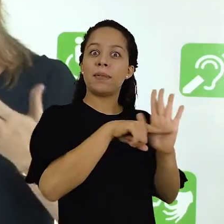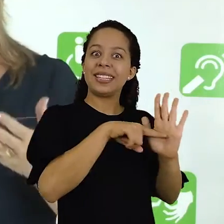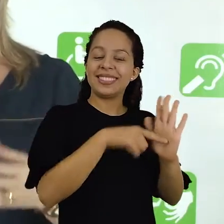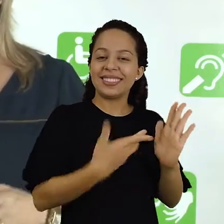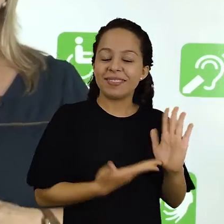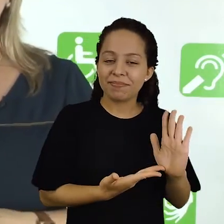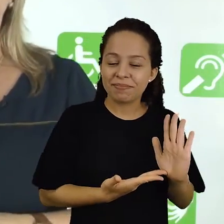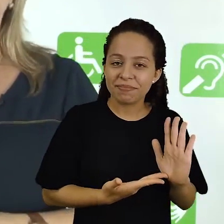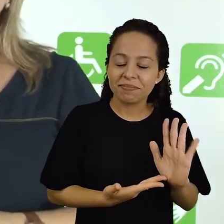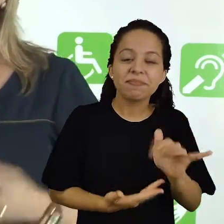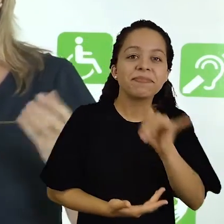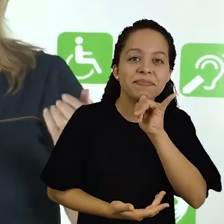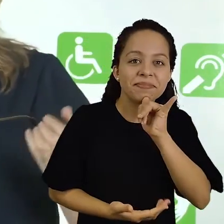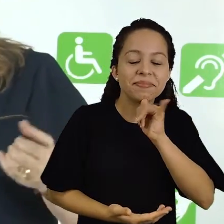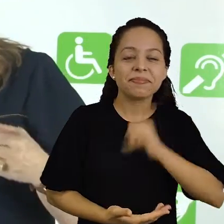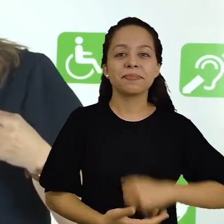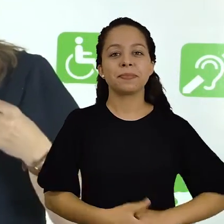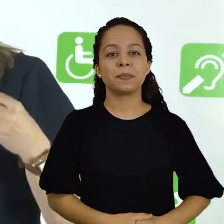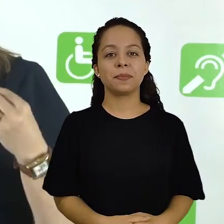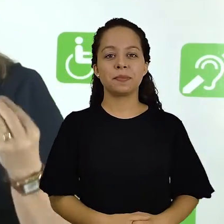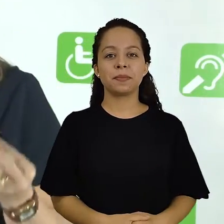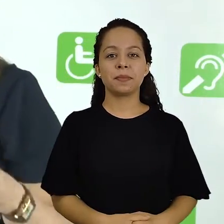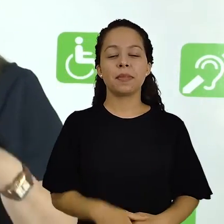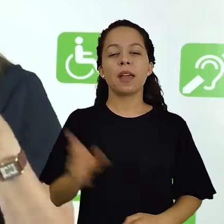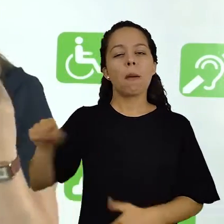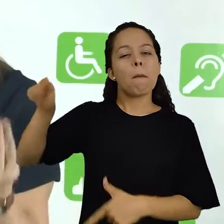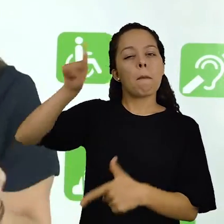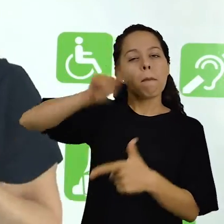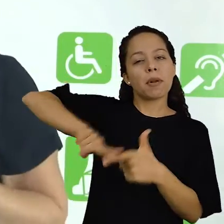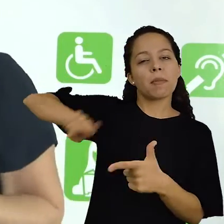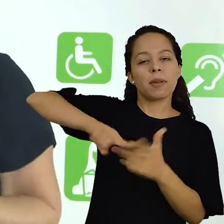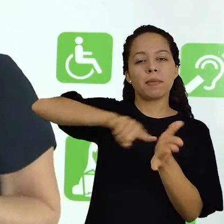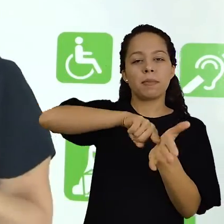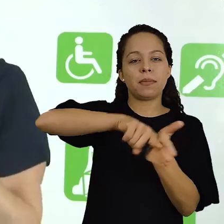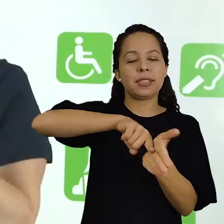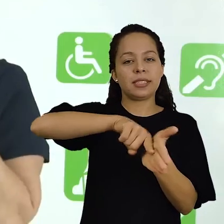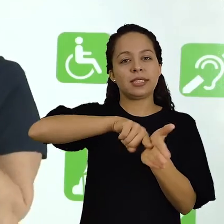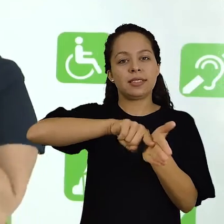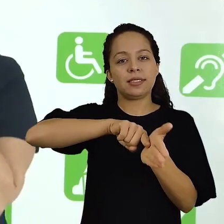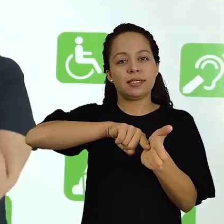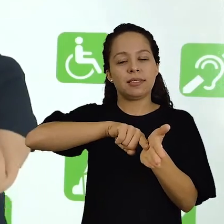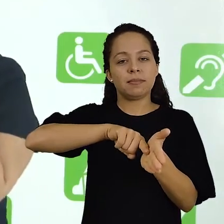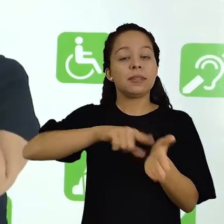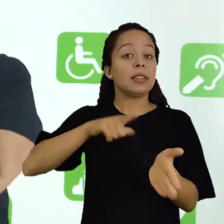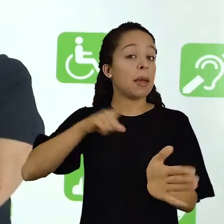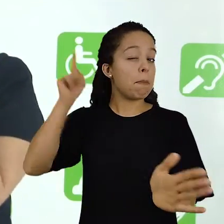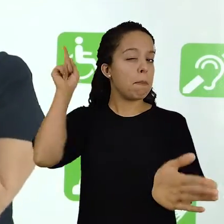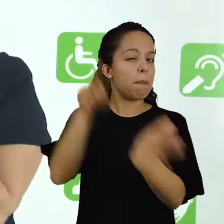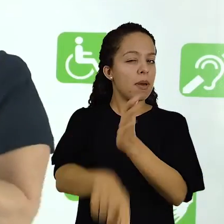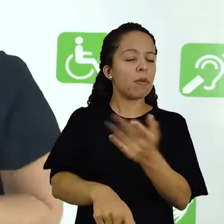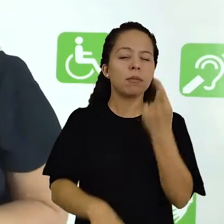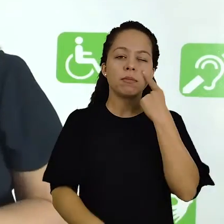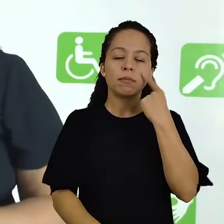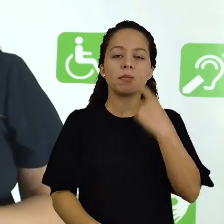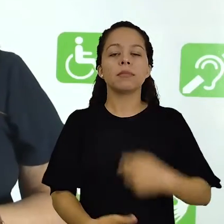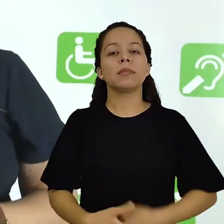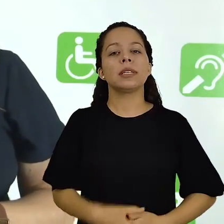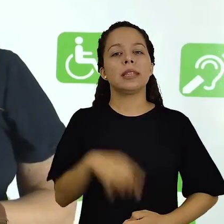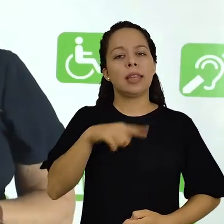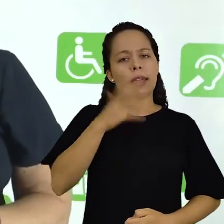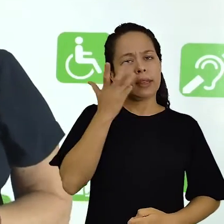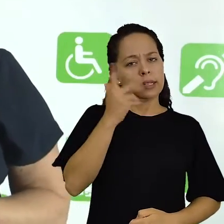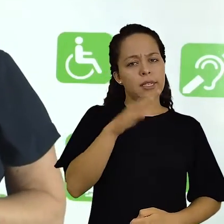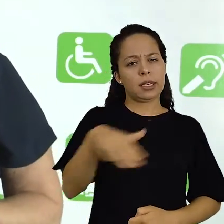pesquisa. Por exemplo, vamos imaginar o seguinte problema de pesquisa formulado na seguinte pergunta.